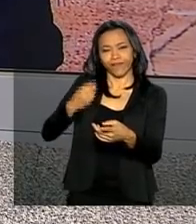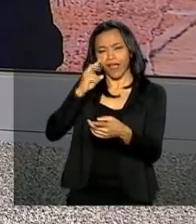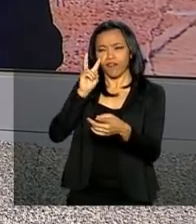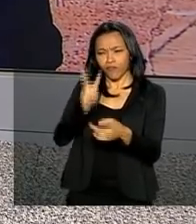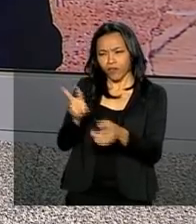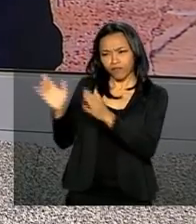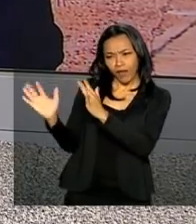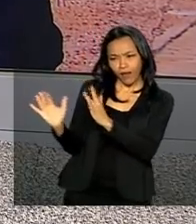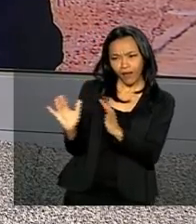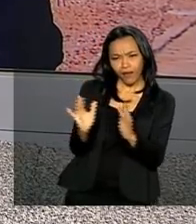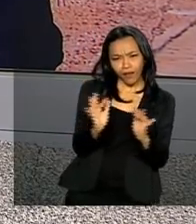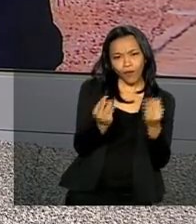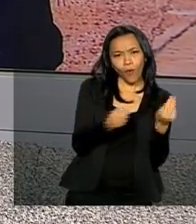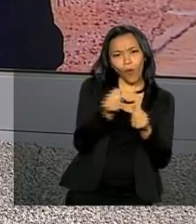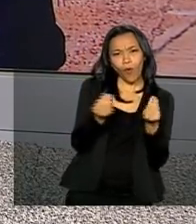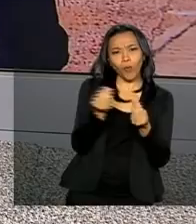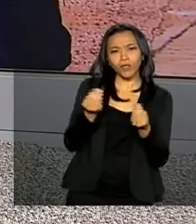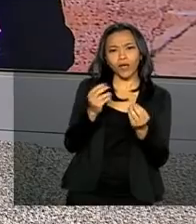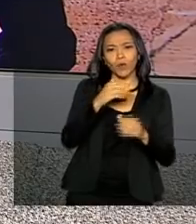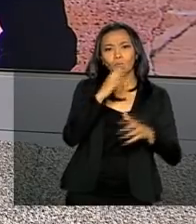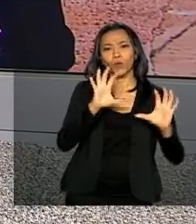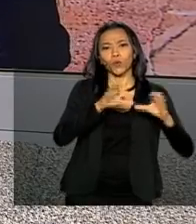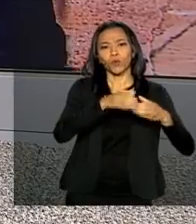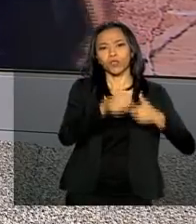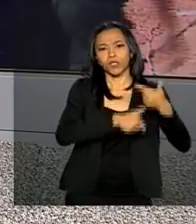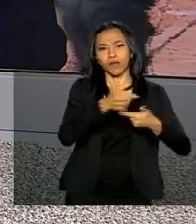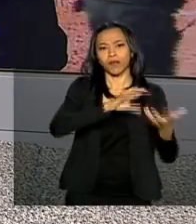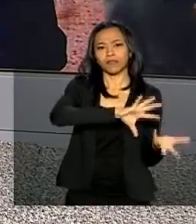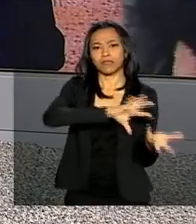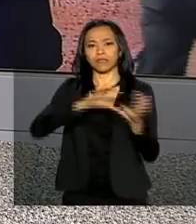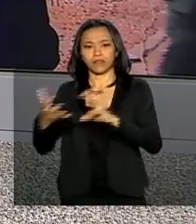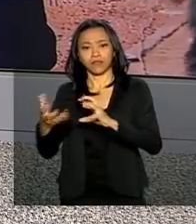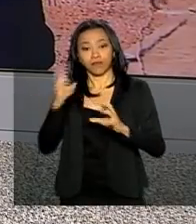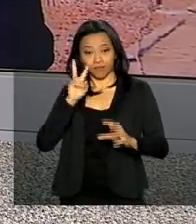os trabalhos da equipe de transição. Olá, Ney, boa tarde.